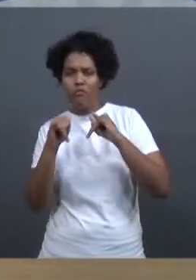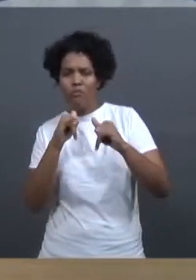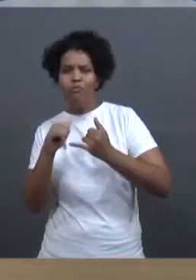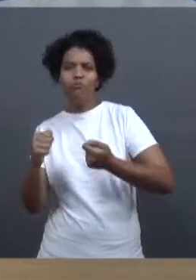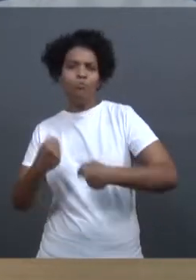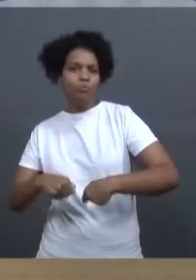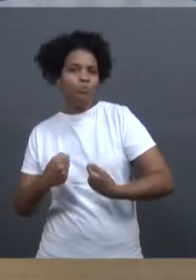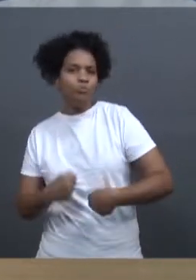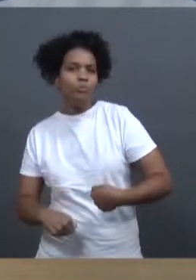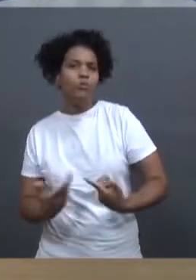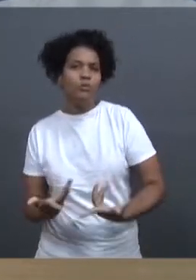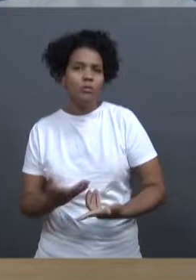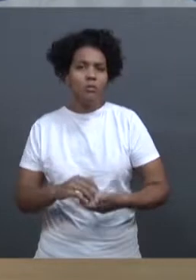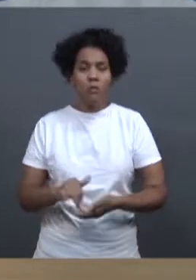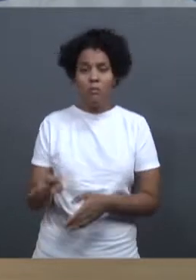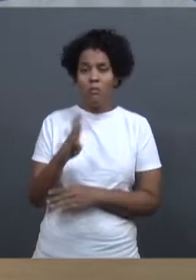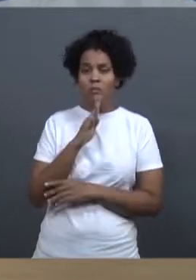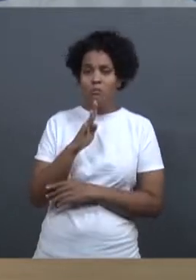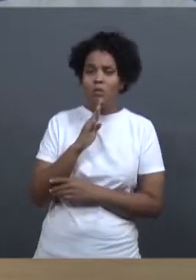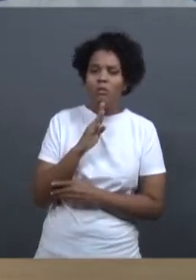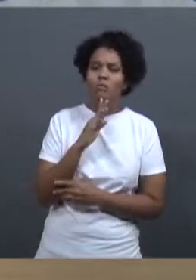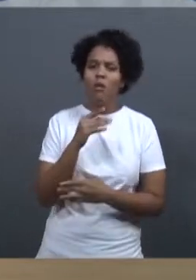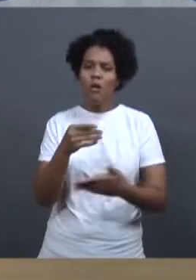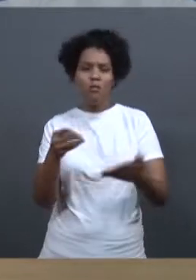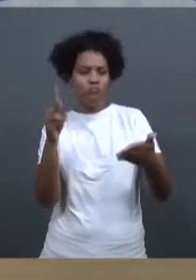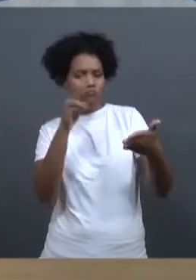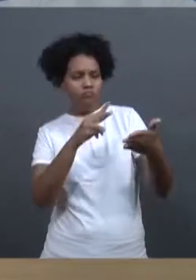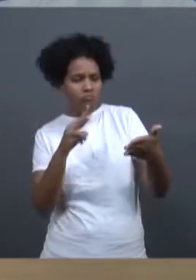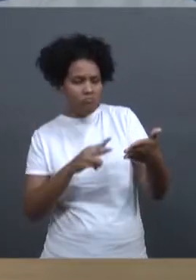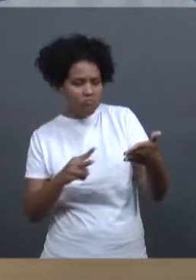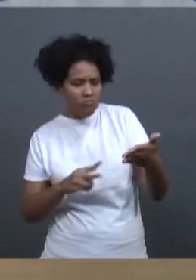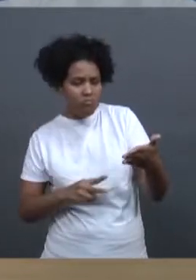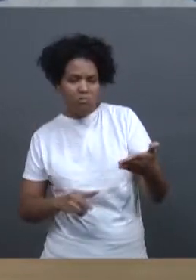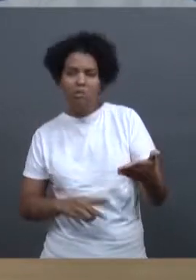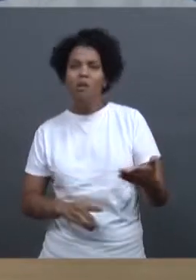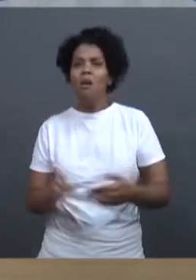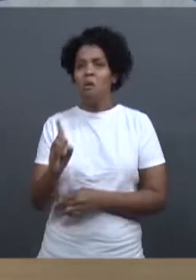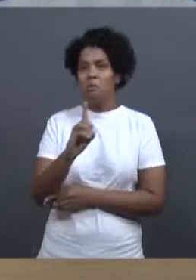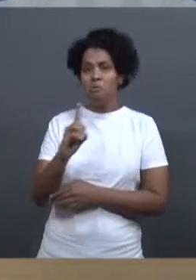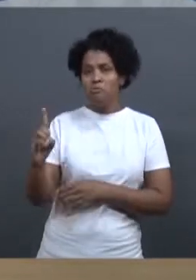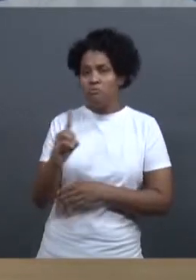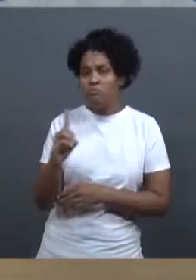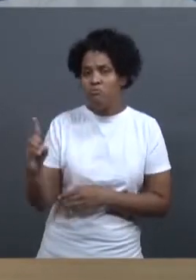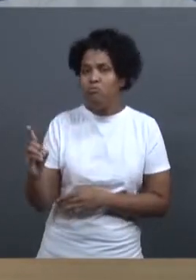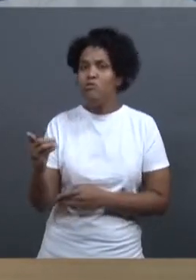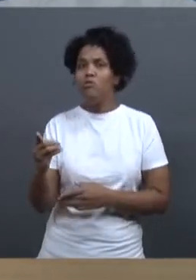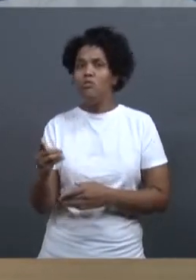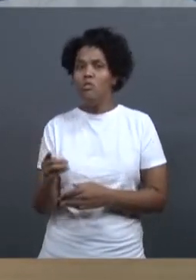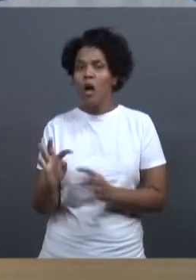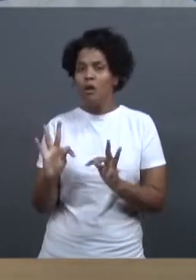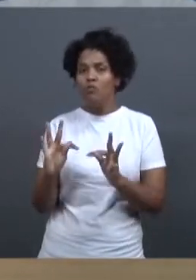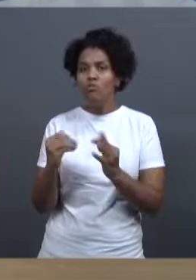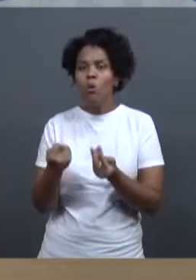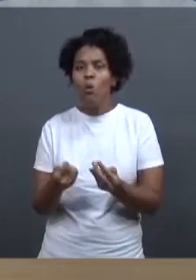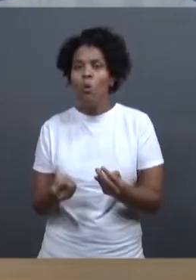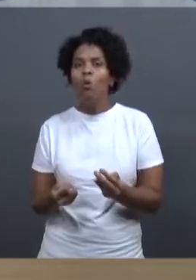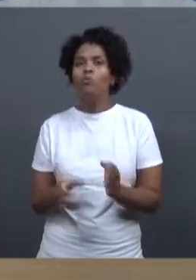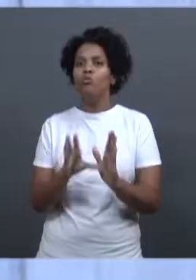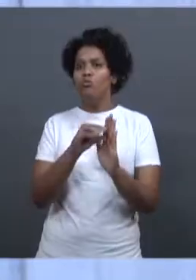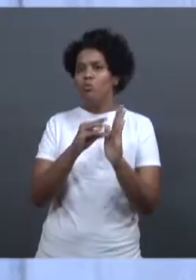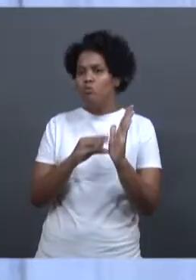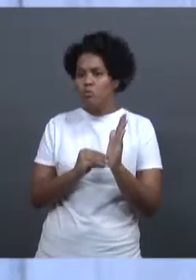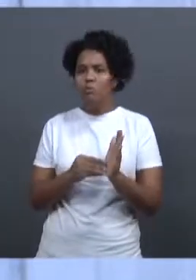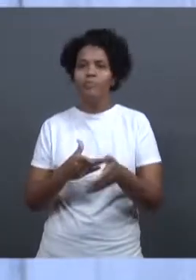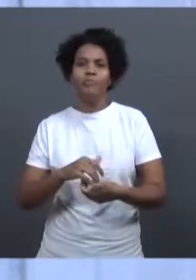se possa ter conhecimento, não só das datas, como também do conteúdo completo sobre o curso.